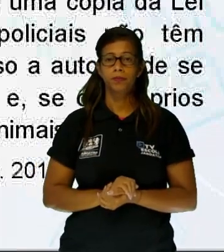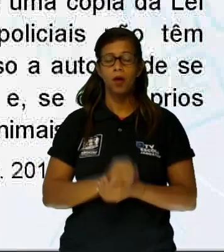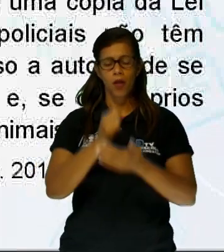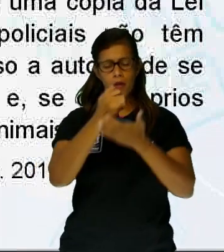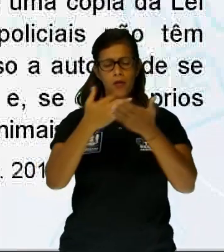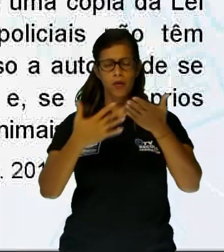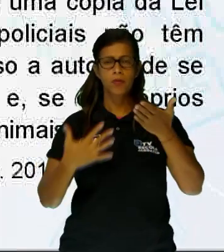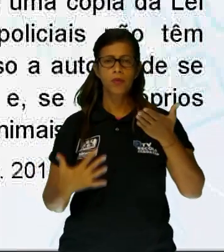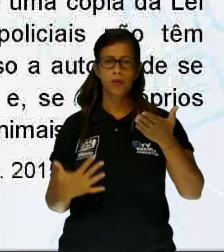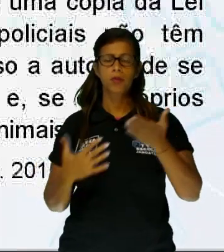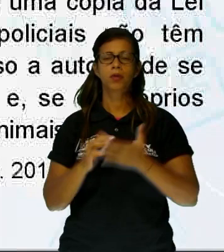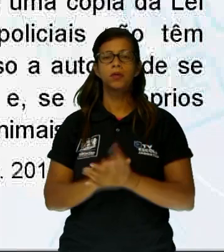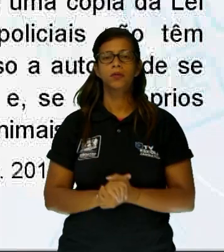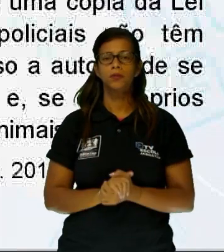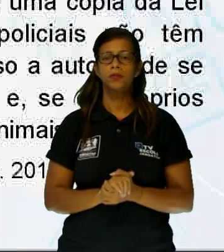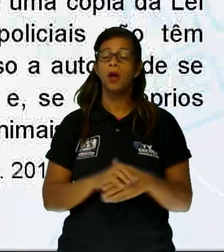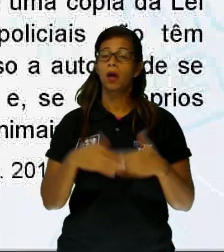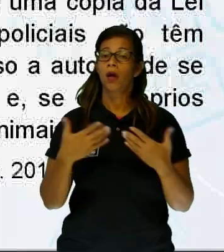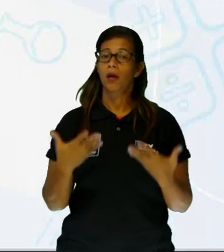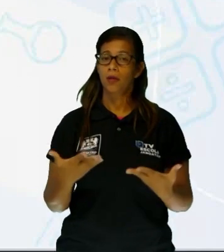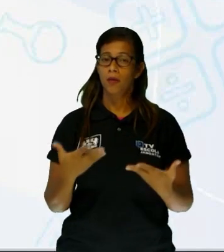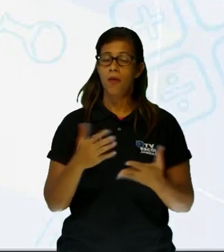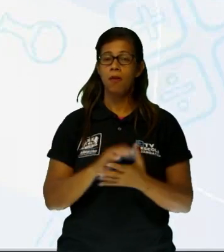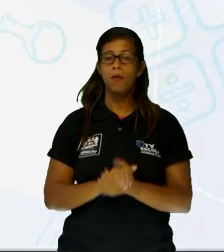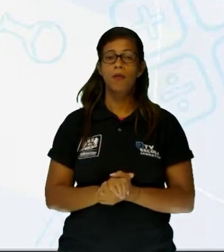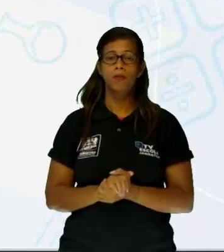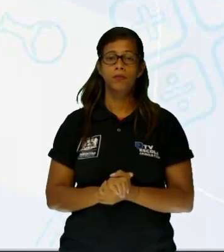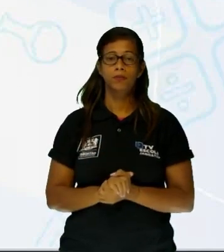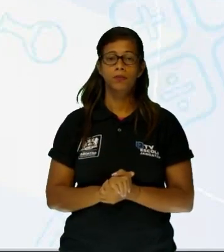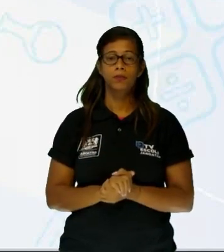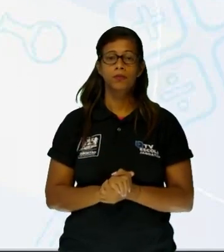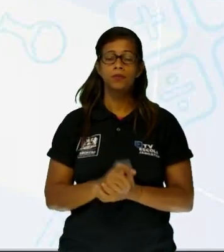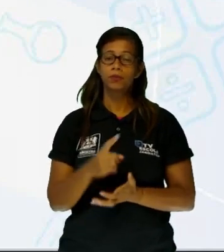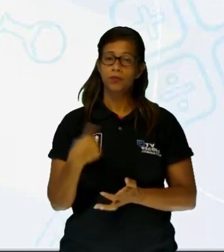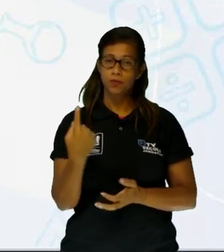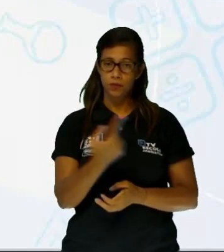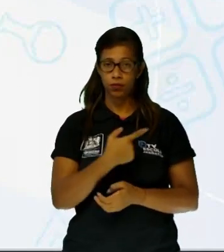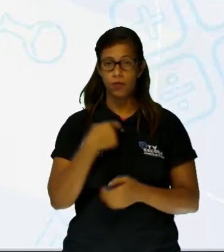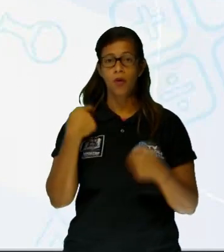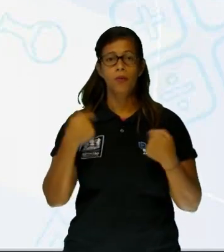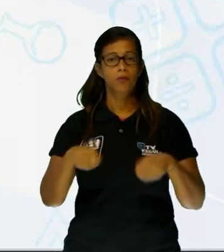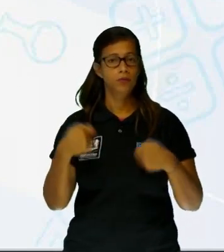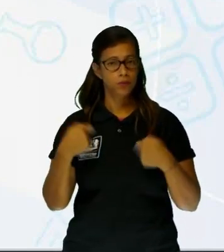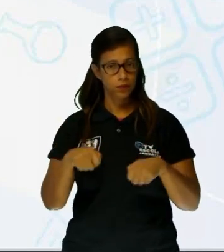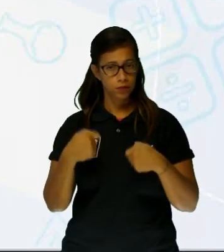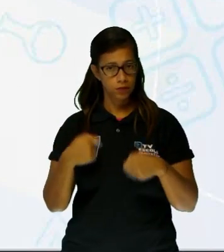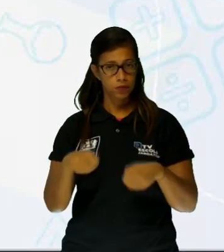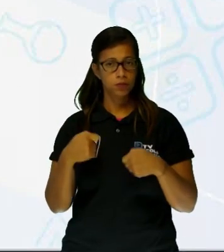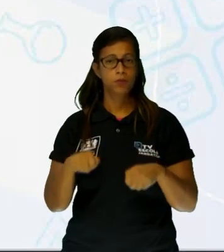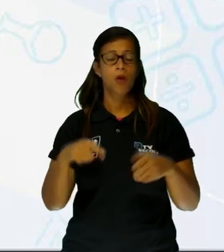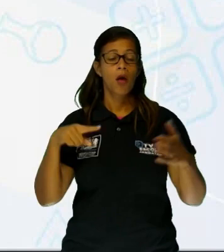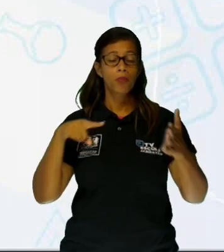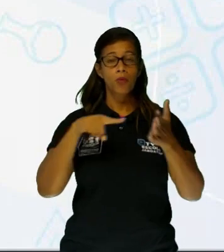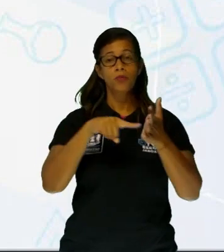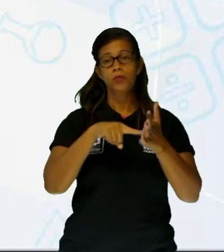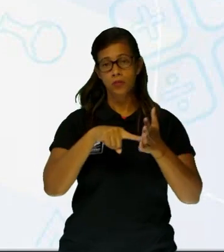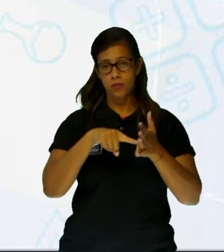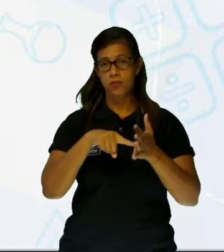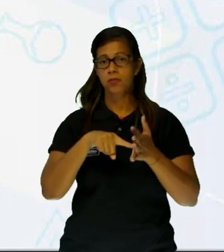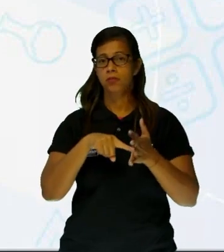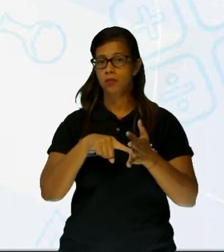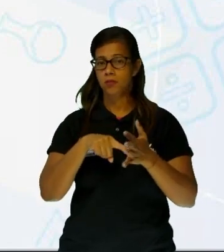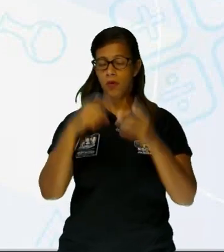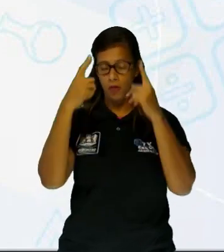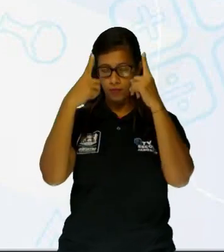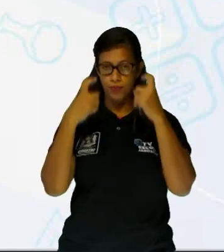você vê que o que ele diz para a gente é que a gente deve realmente fazer o quê? Denunciar, né? Os casos de maus tratos e